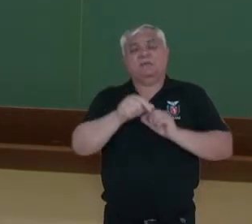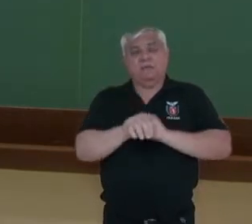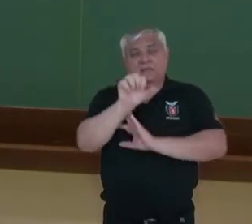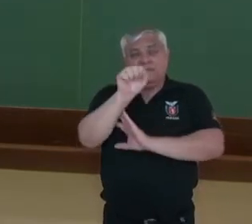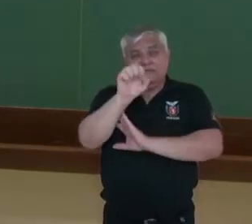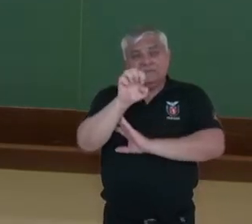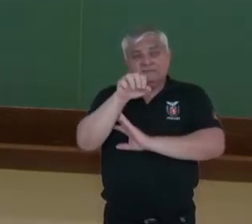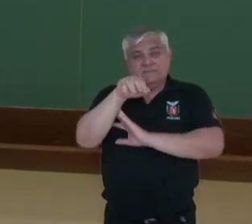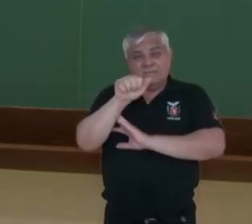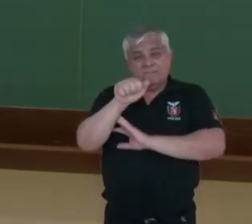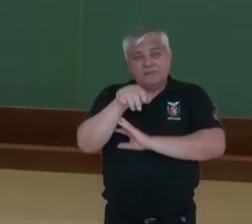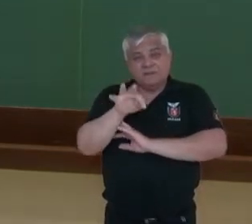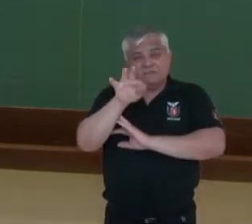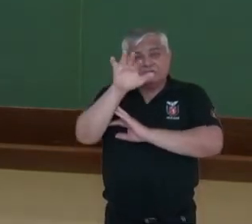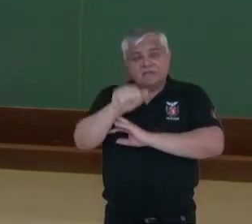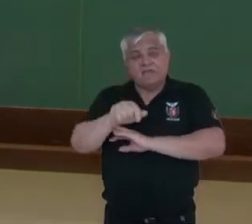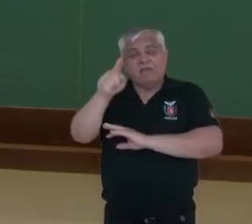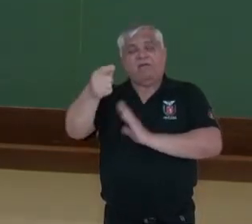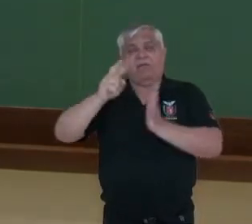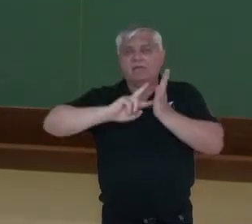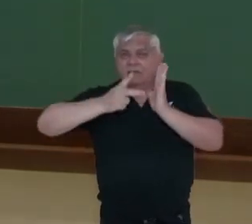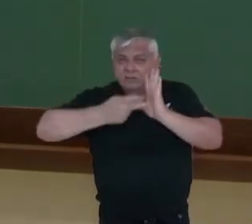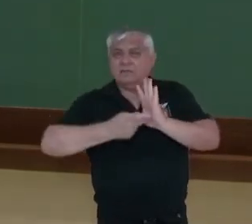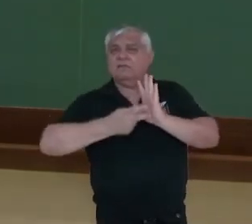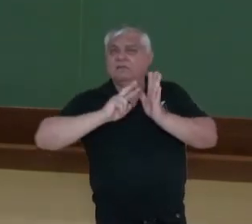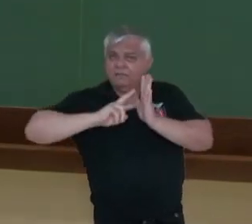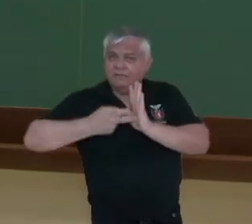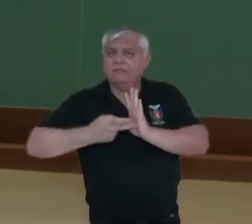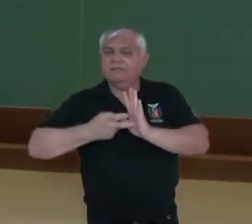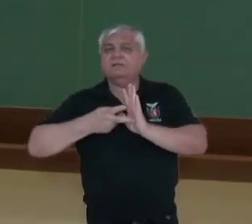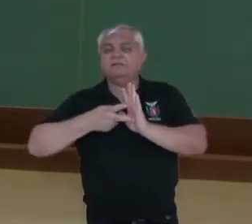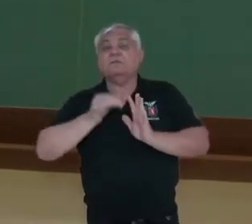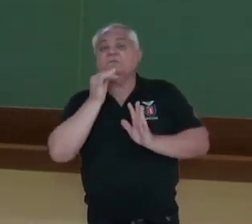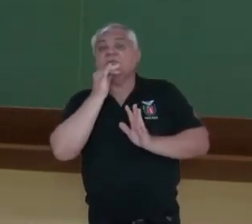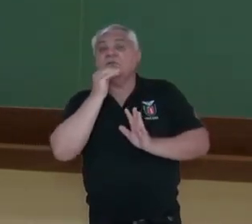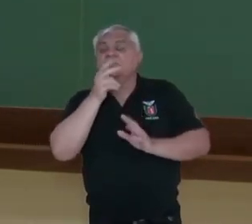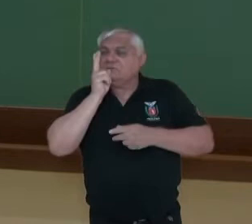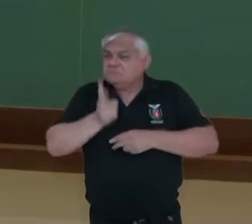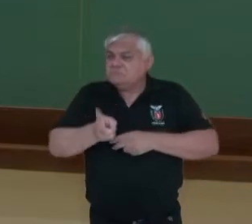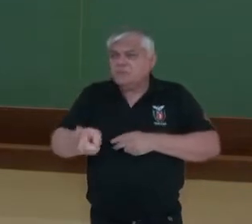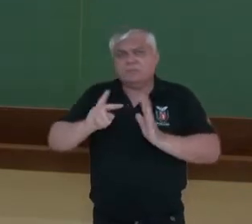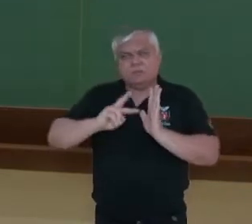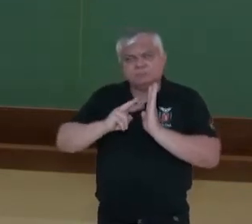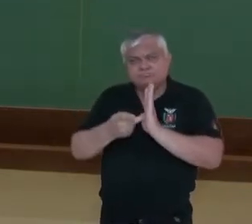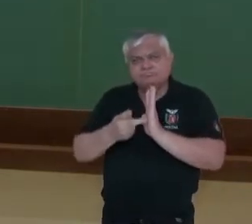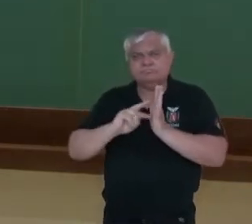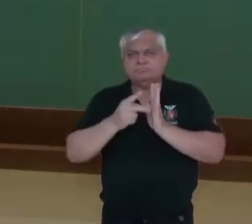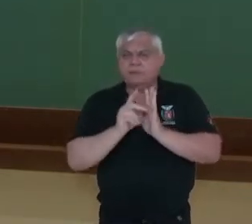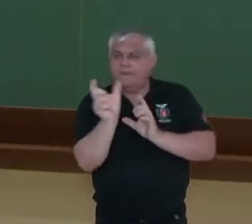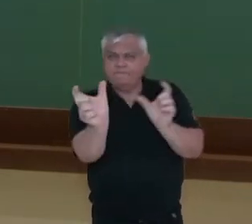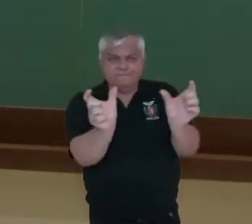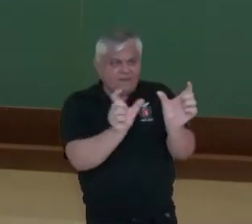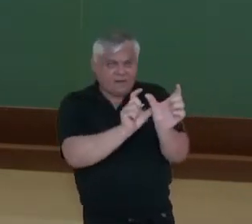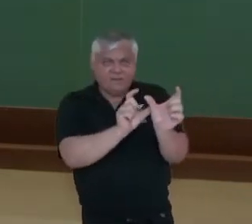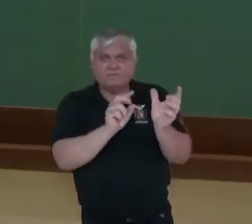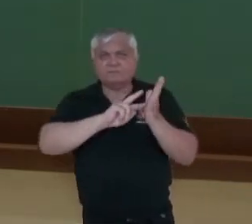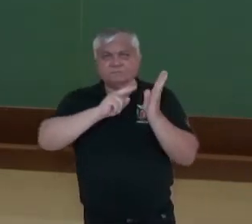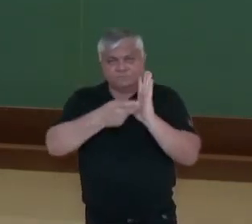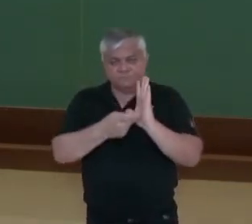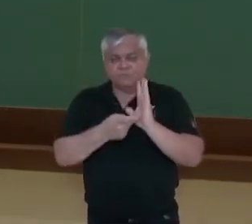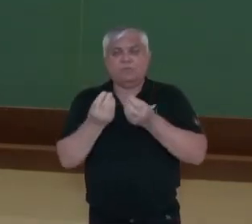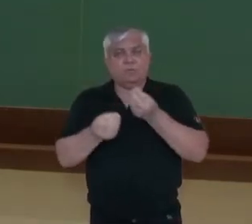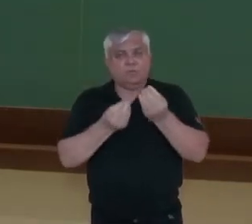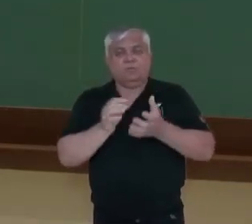falando na língua portuguesa de sentido. As figuras semânticas, elas trabalham com o sentido das palavras. Geralmente o